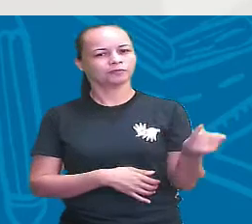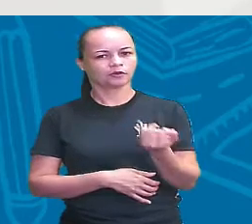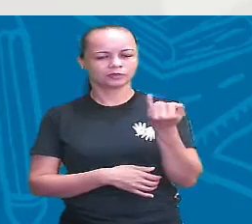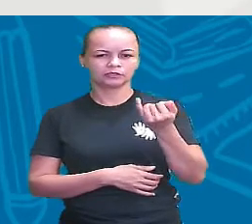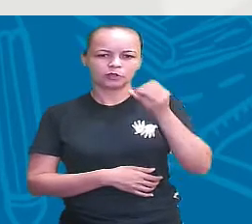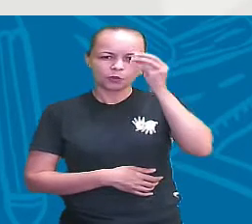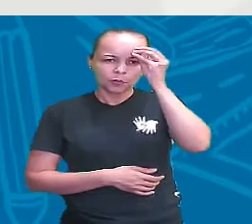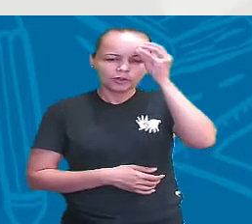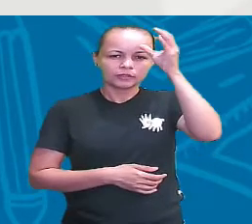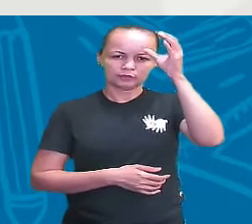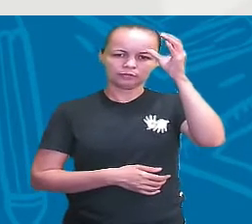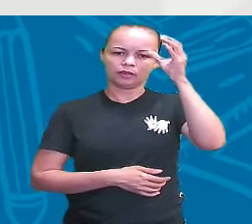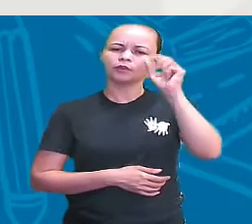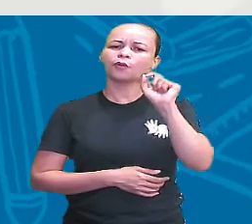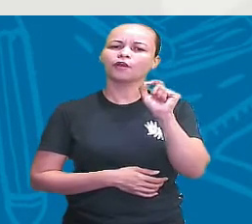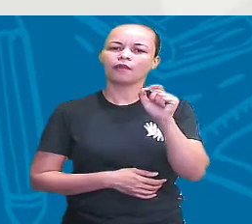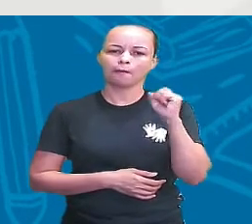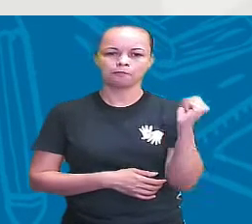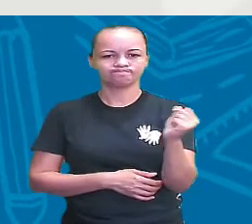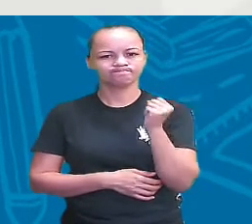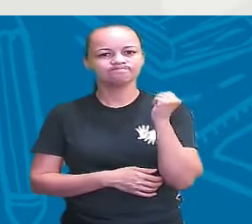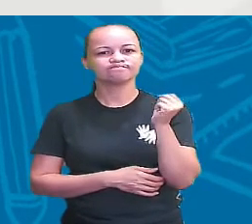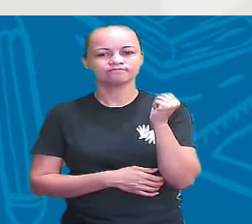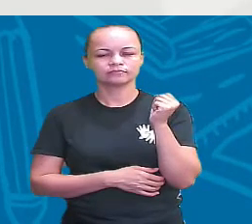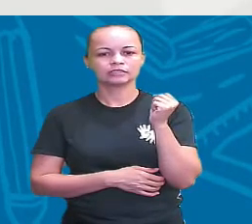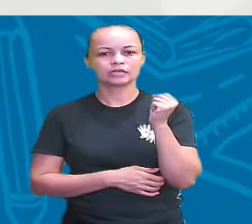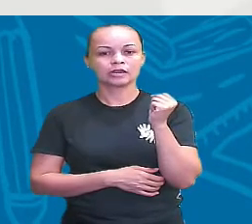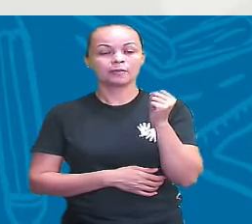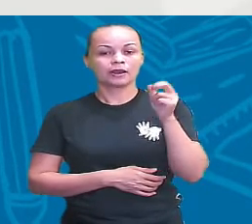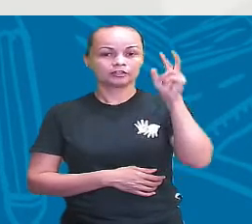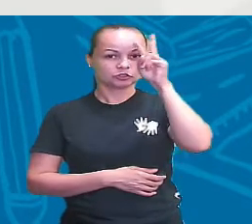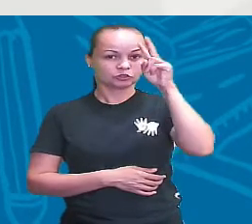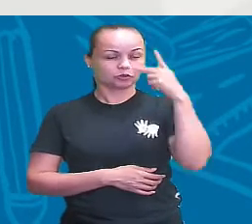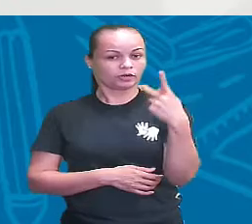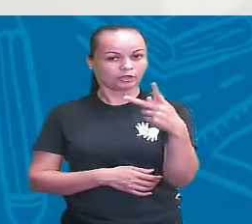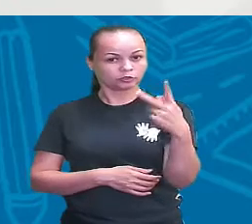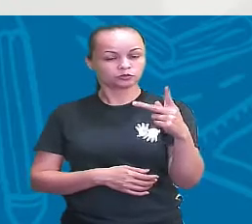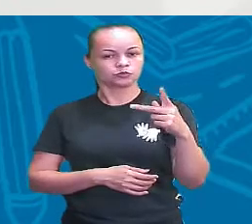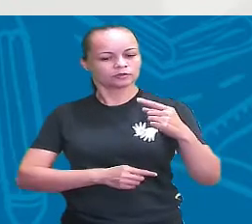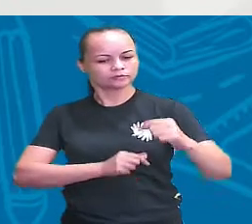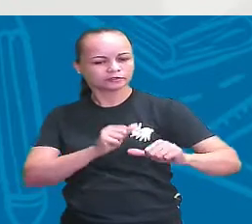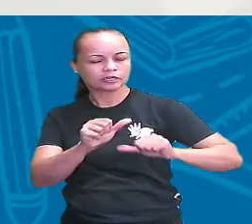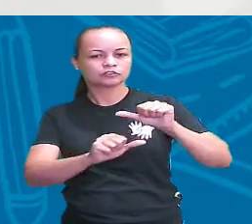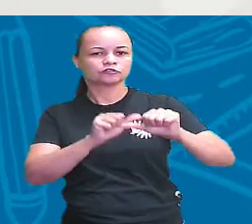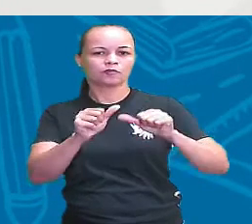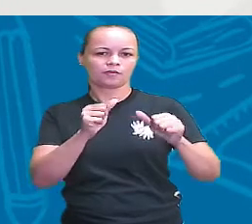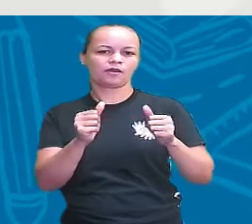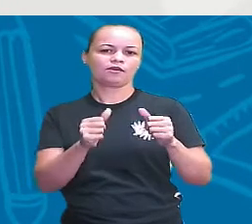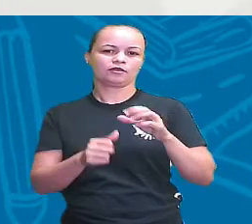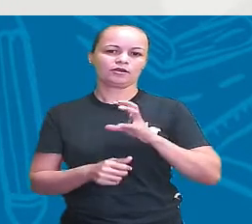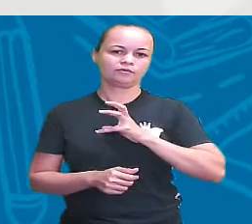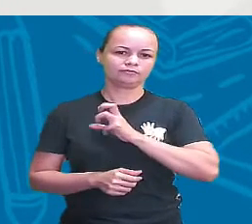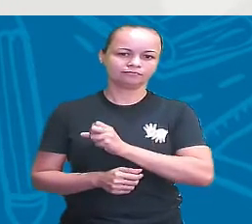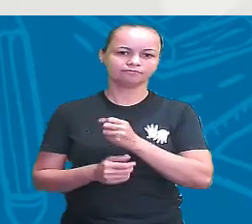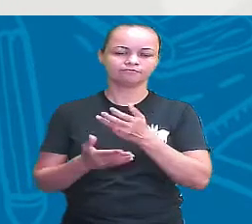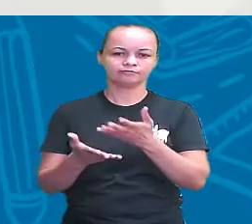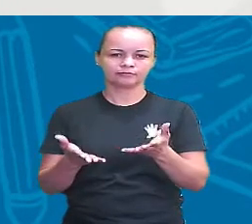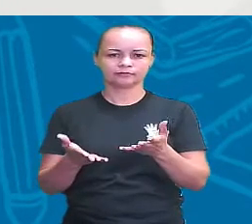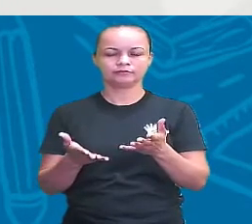conhecimento, gente, é poder. Lembrando, para transformar a história e a história de quem tu ama. E aí, não o menos importante,